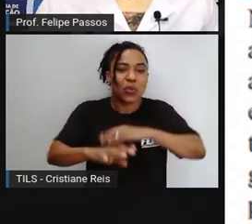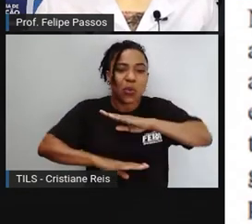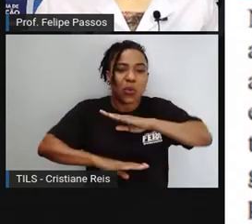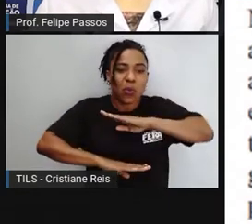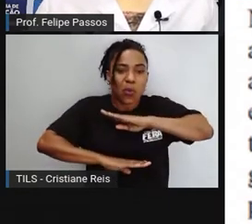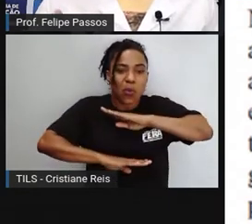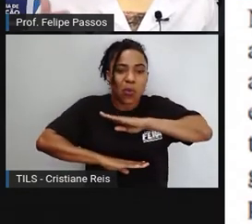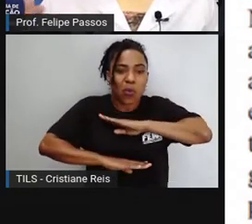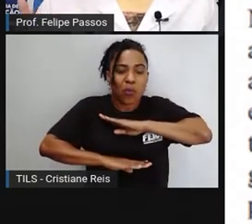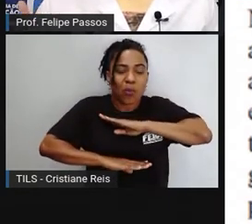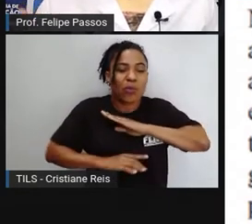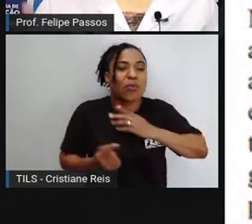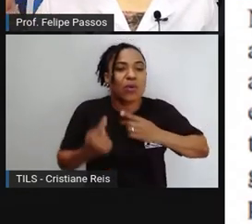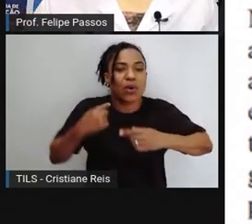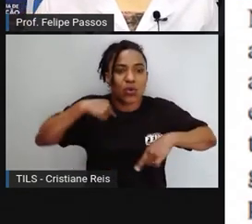saber,